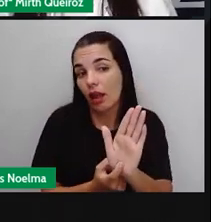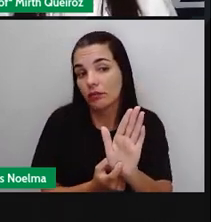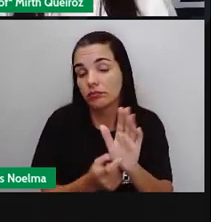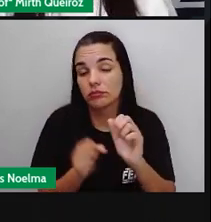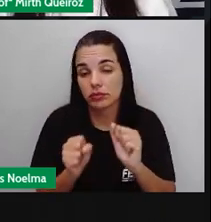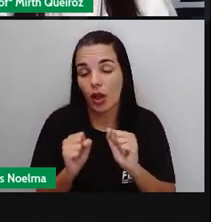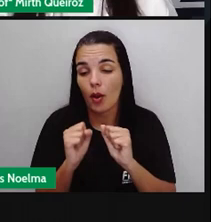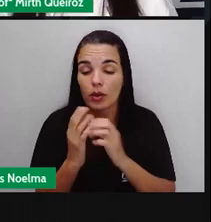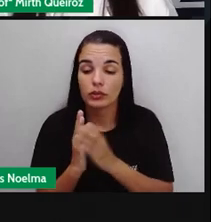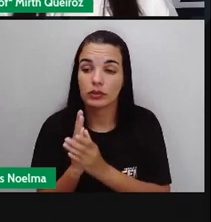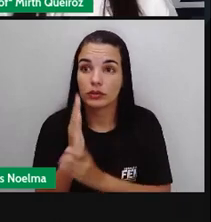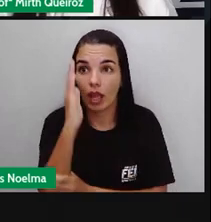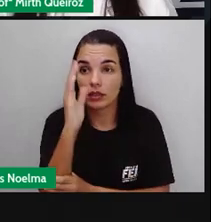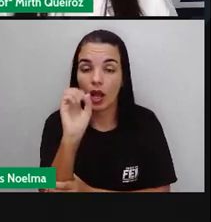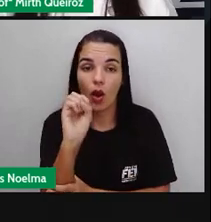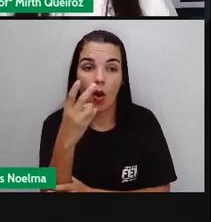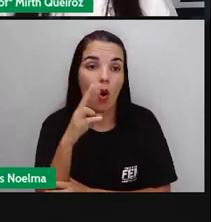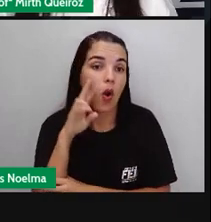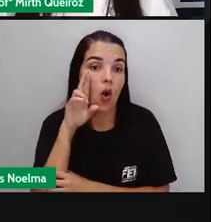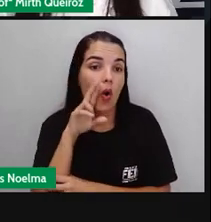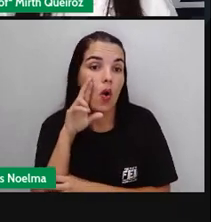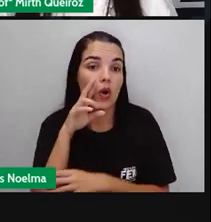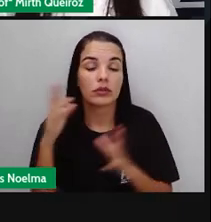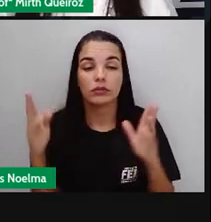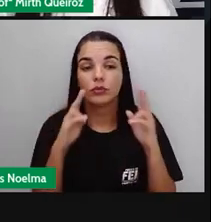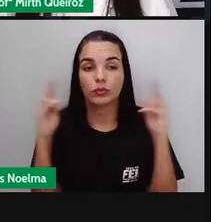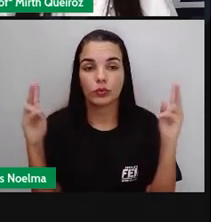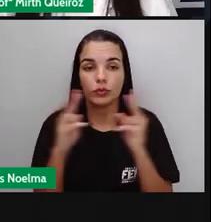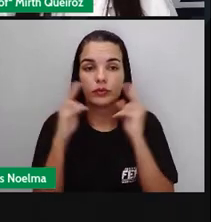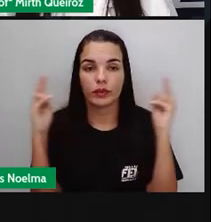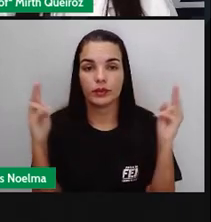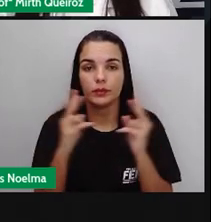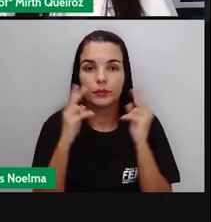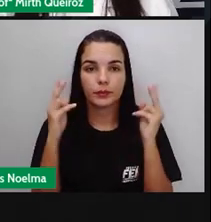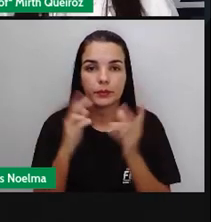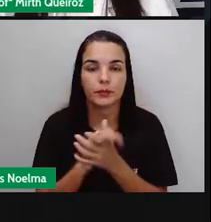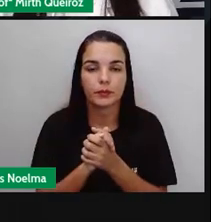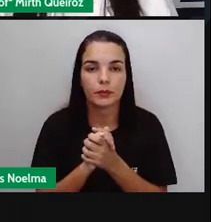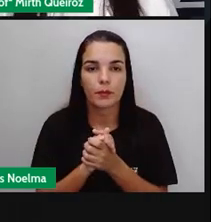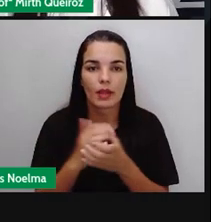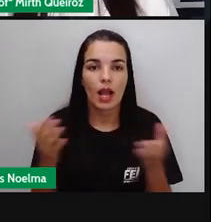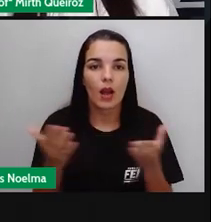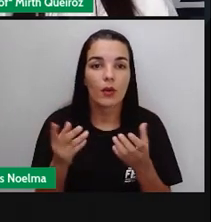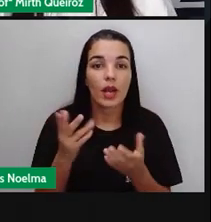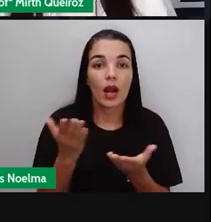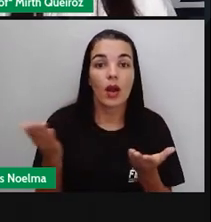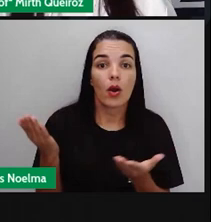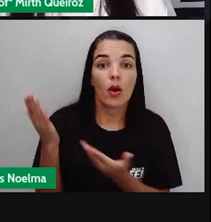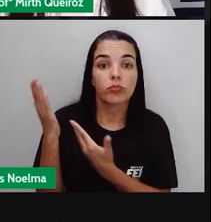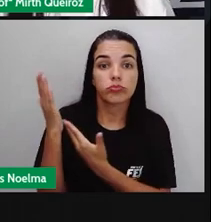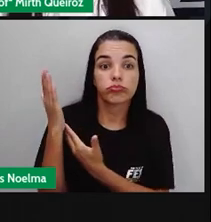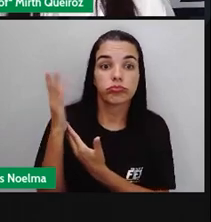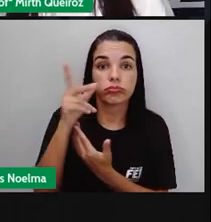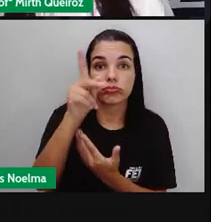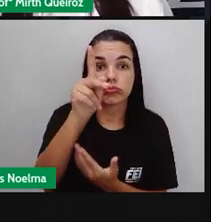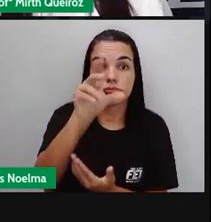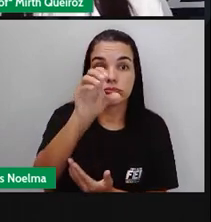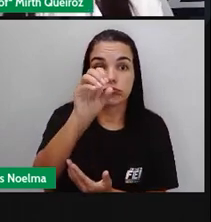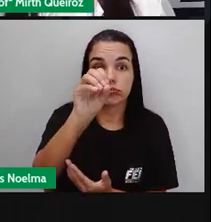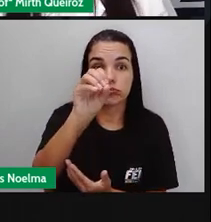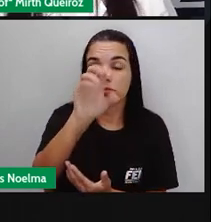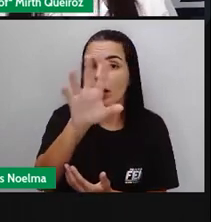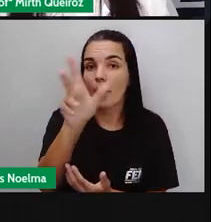ou, então, com uma seta apenas indicando o norte geográfico. A projeção cartográfica